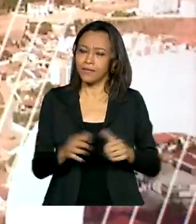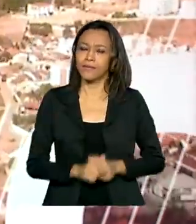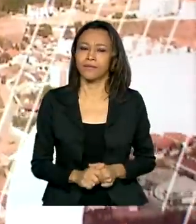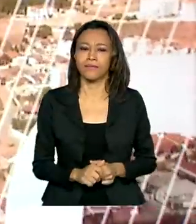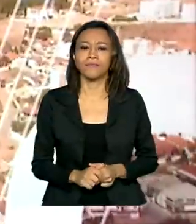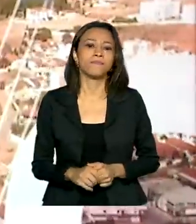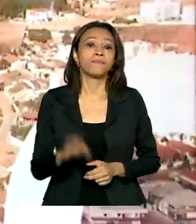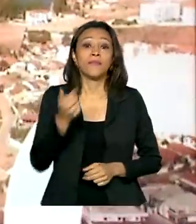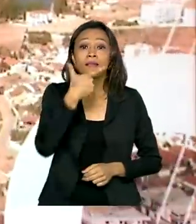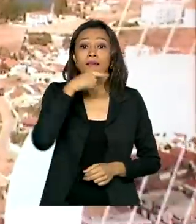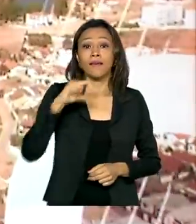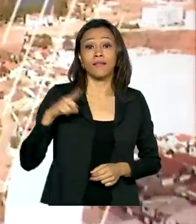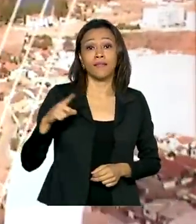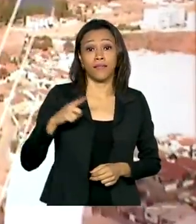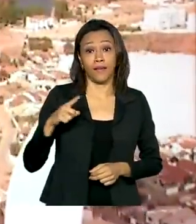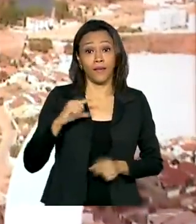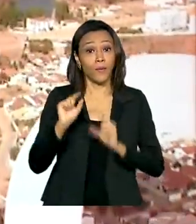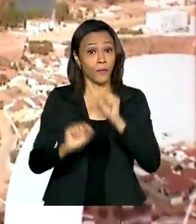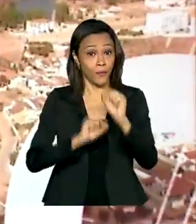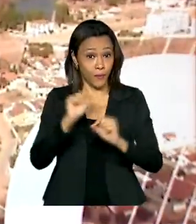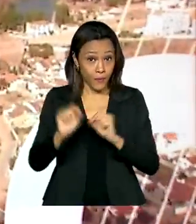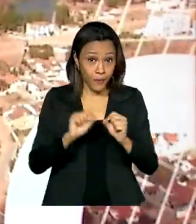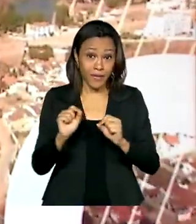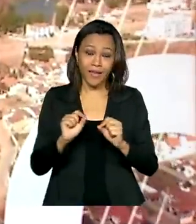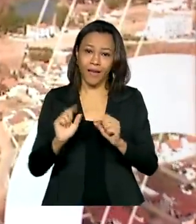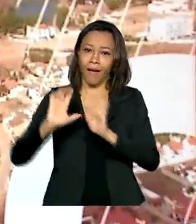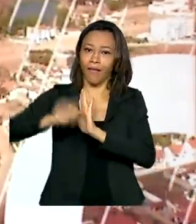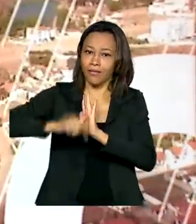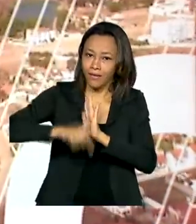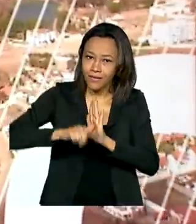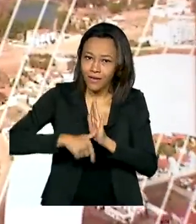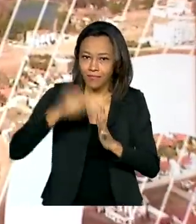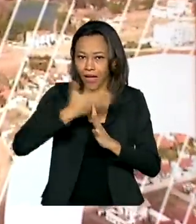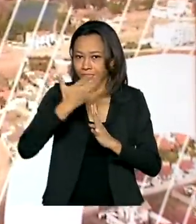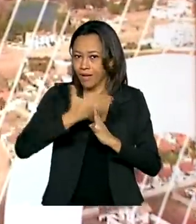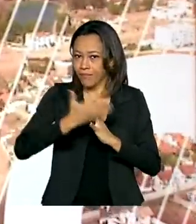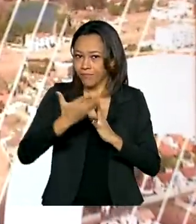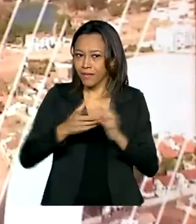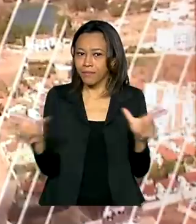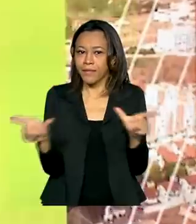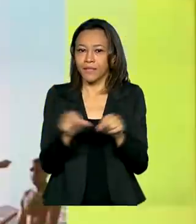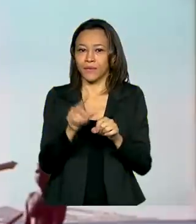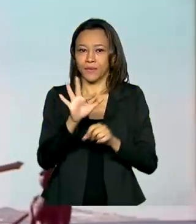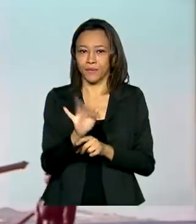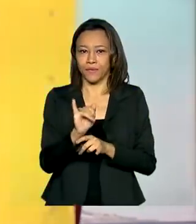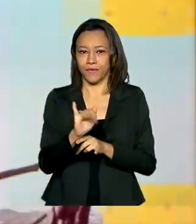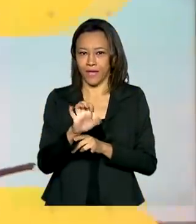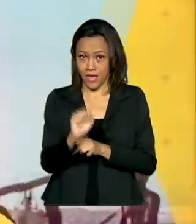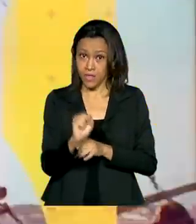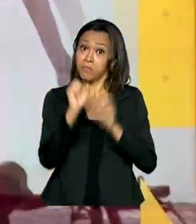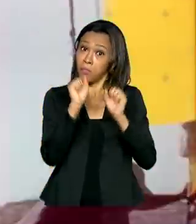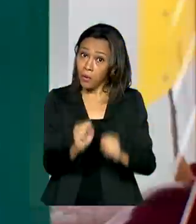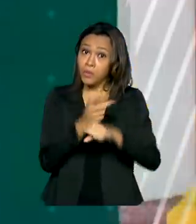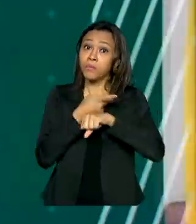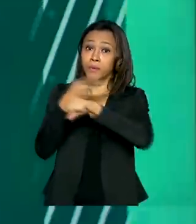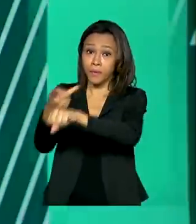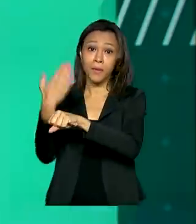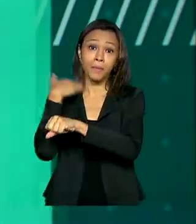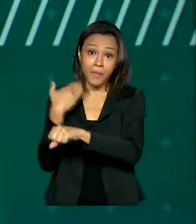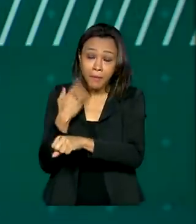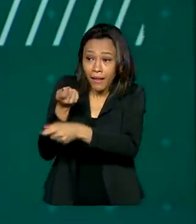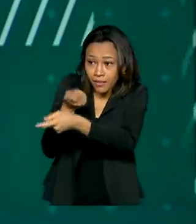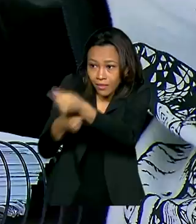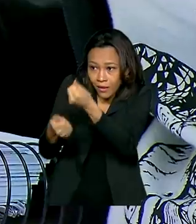Quem tem parcelas em aberto do Fundo de Financiamento Estudantil, o FIES, já pode procurar o banco para renegociar a dívida.